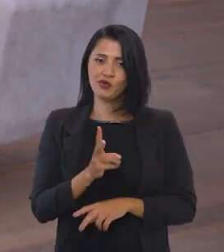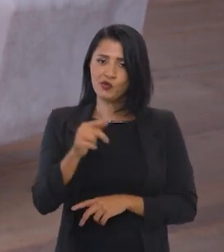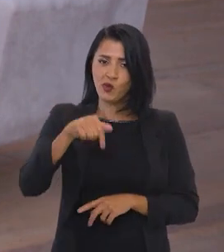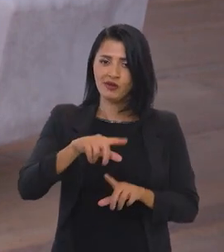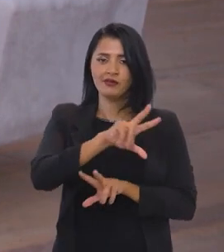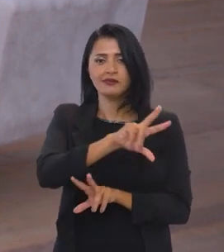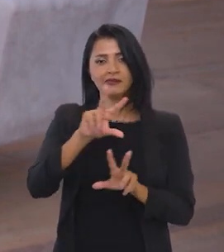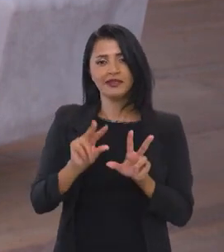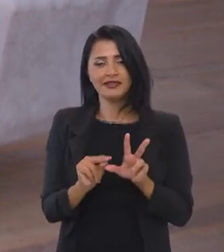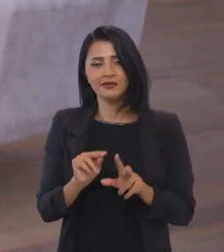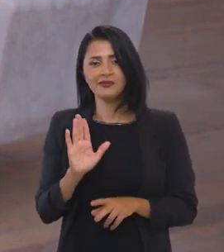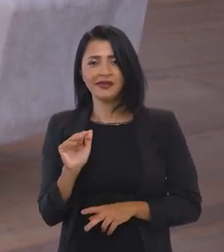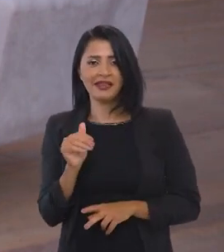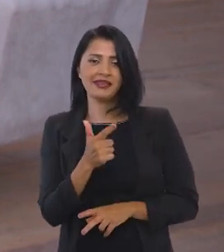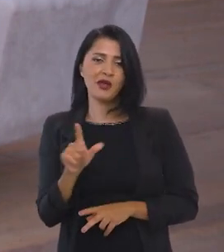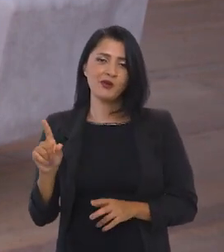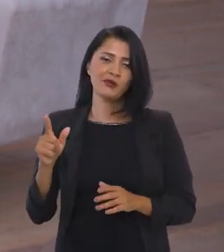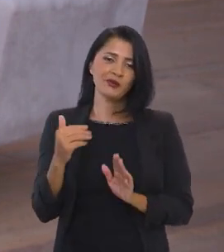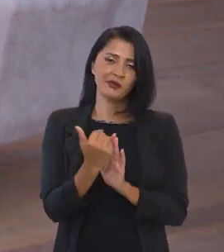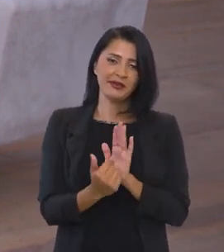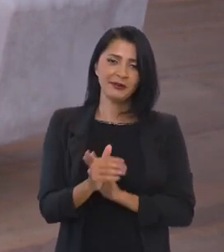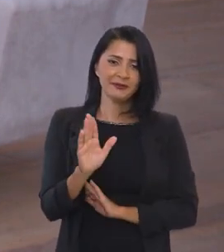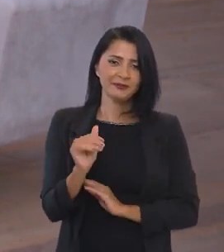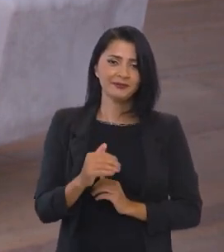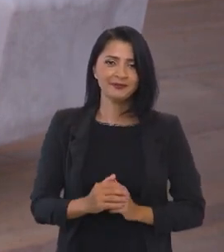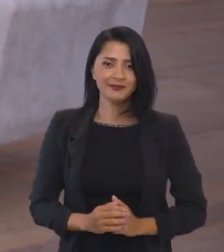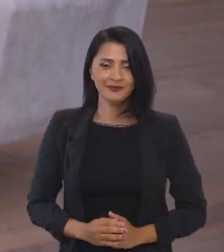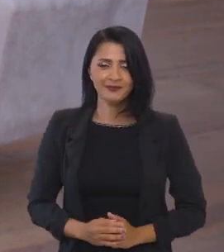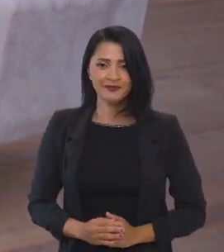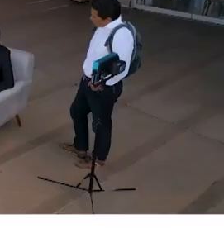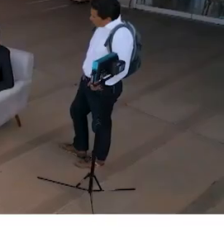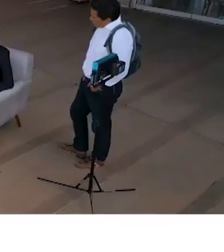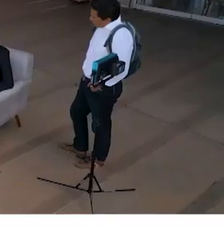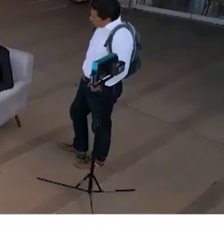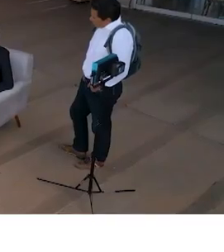continua em pauta aqui na TV Brasil. Até o próximo programa.